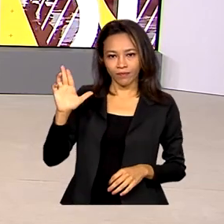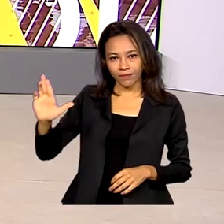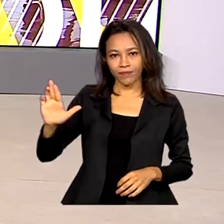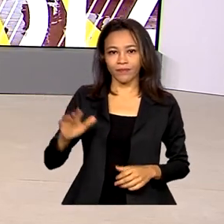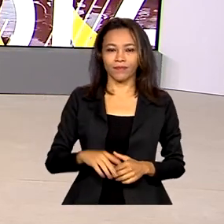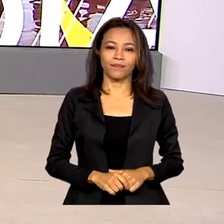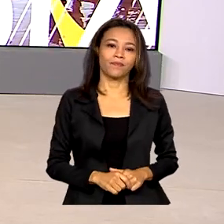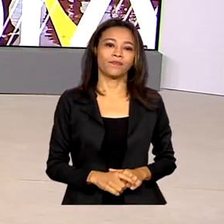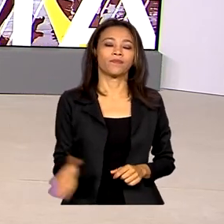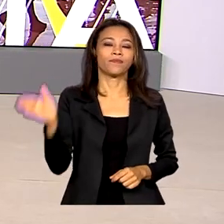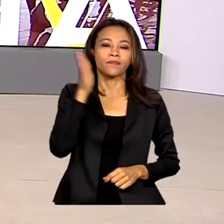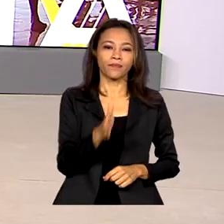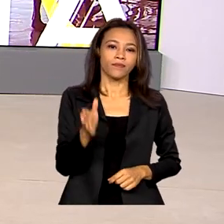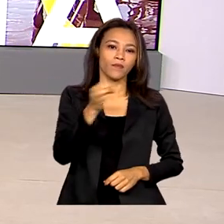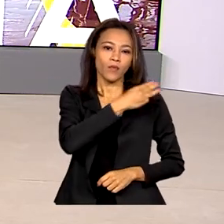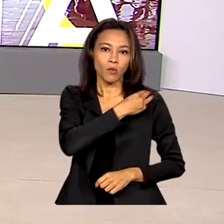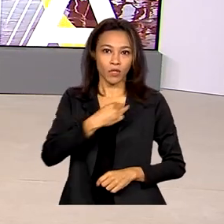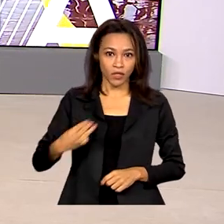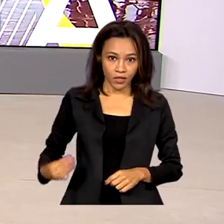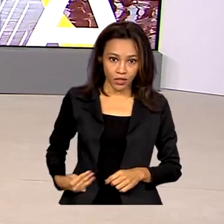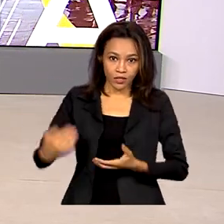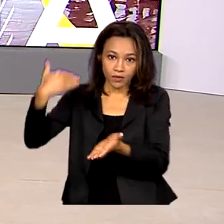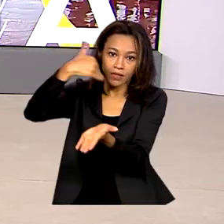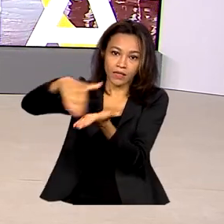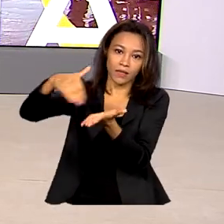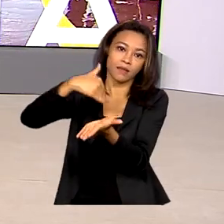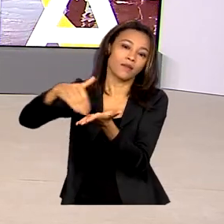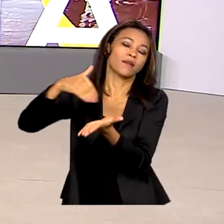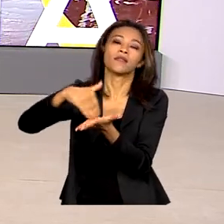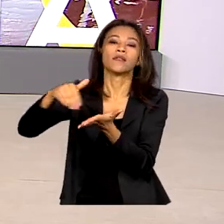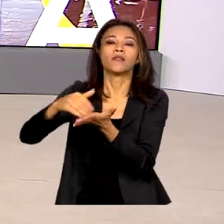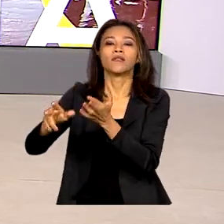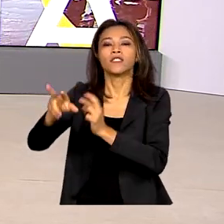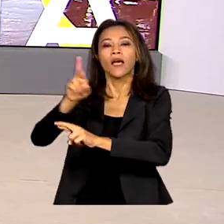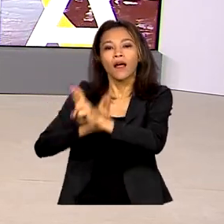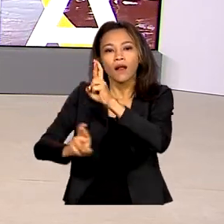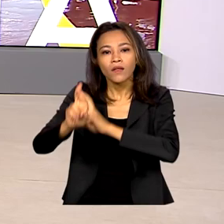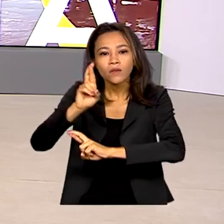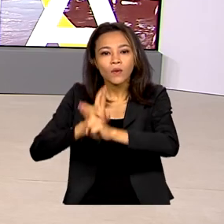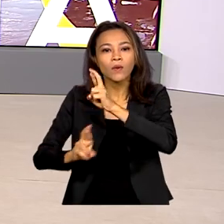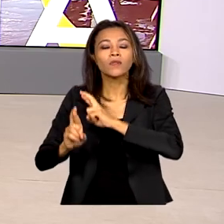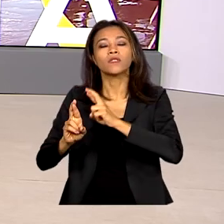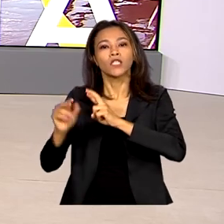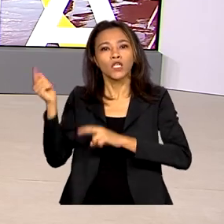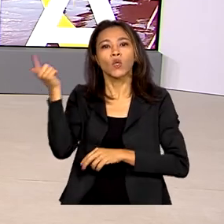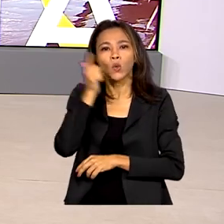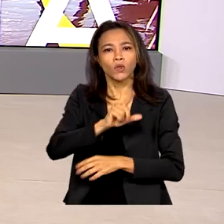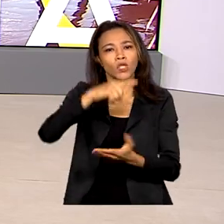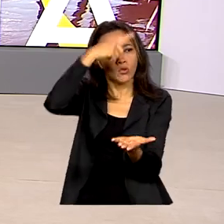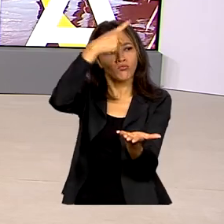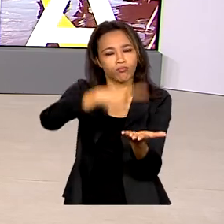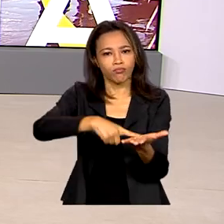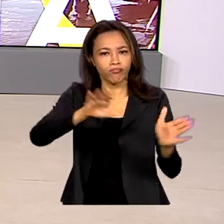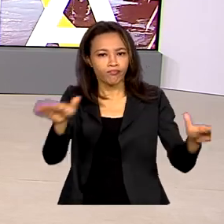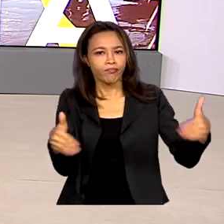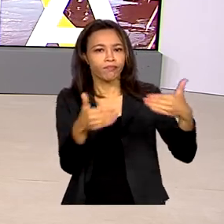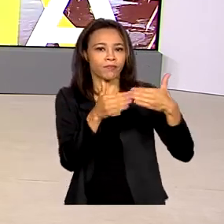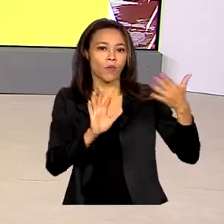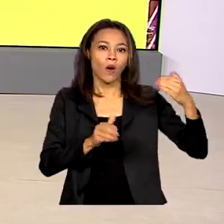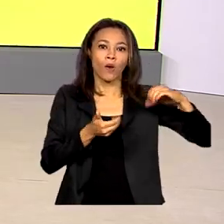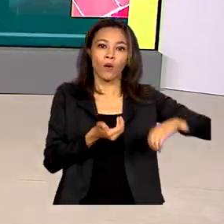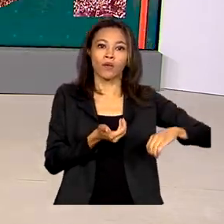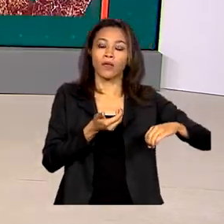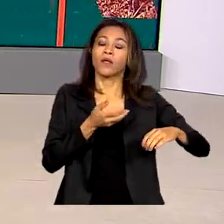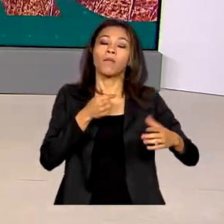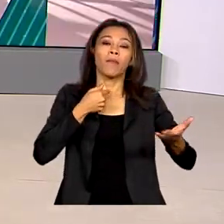O ministro-chefe da Secretaria de Relações Institucionais anunciou que chegou a um acordo com o Congresso para a aprovação das